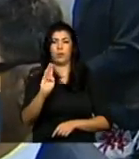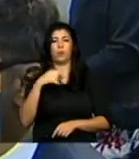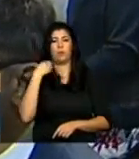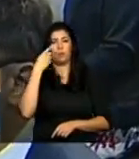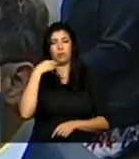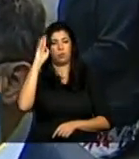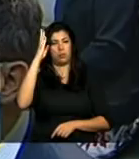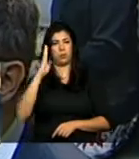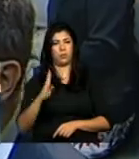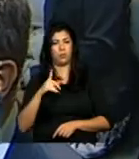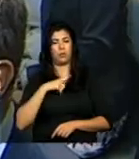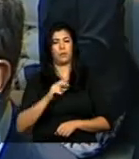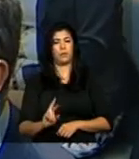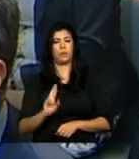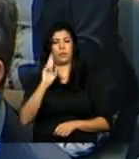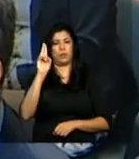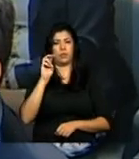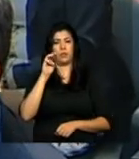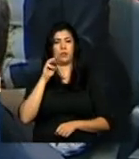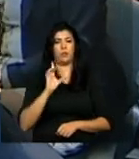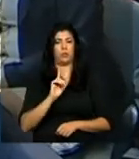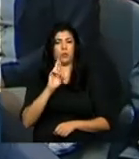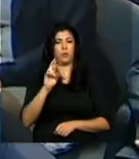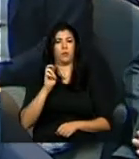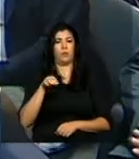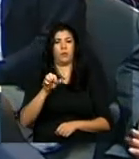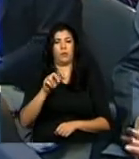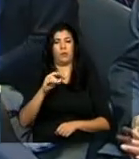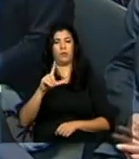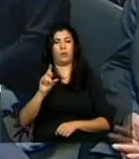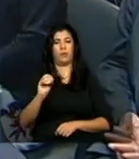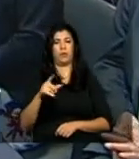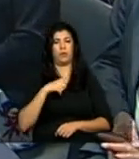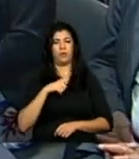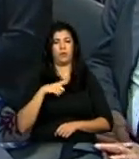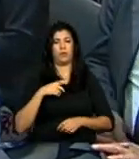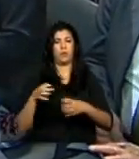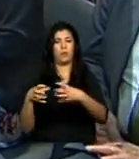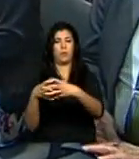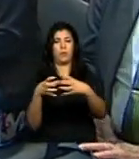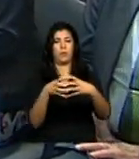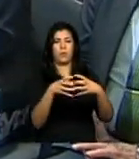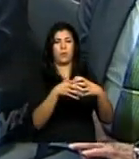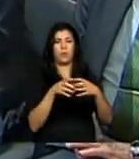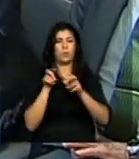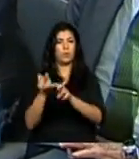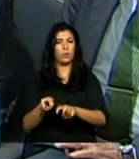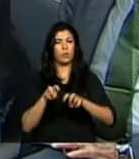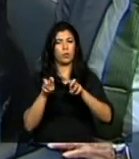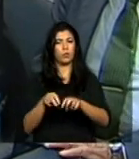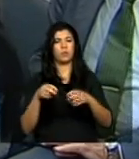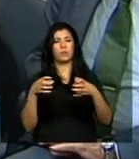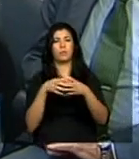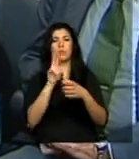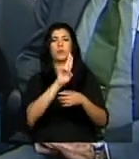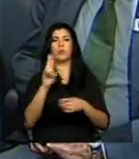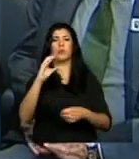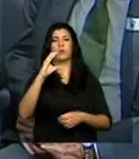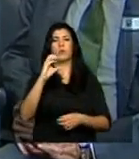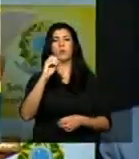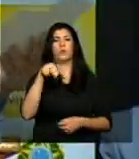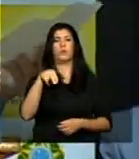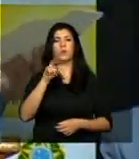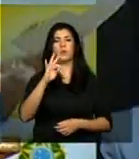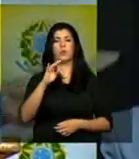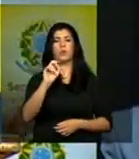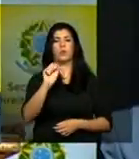Marcelo Machado a Comissão Camponesa da Verdade da CONTAG todo esse também este